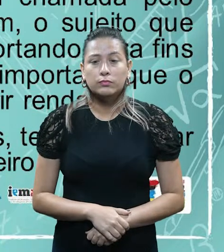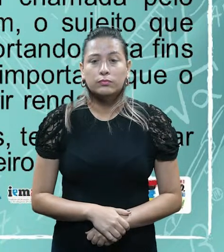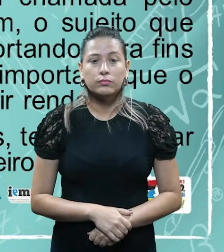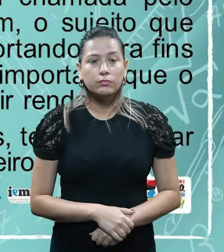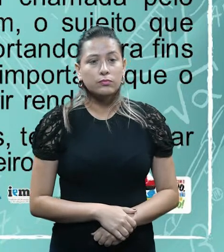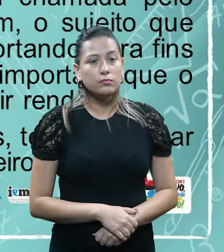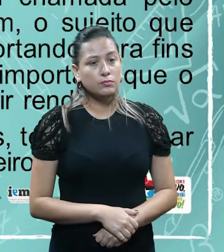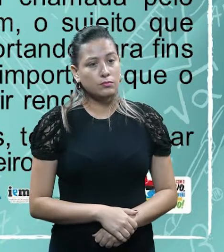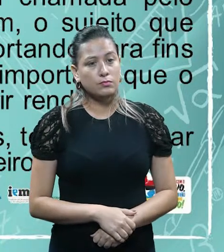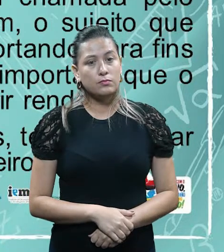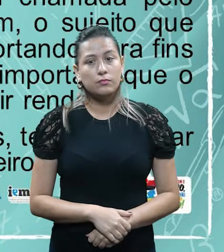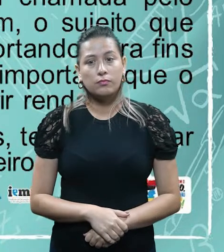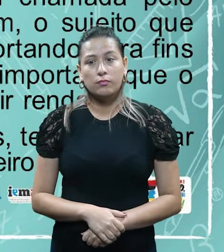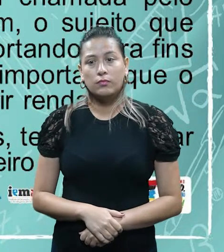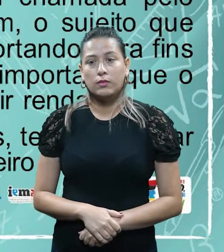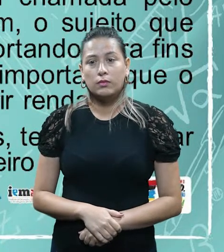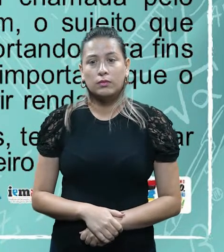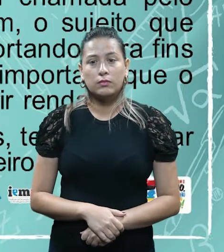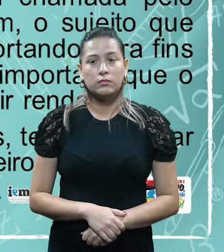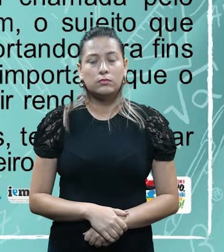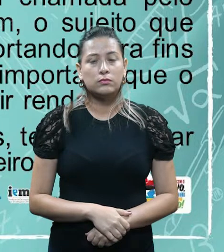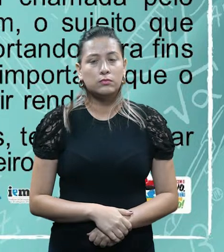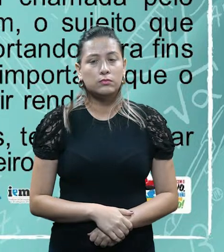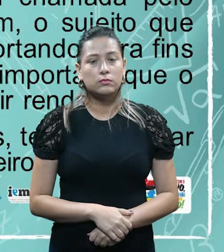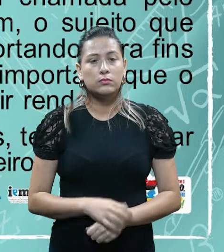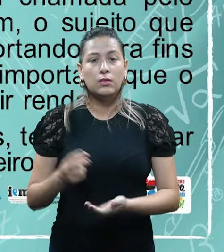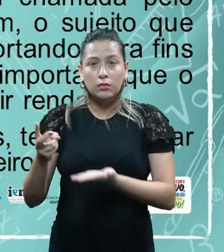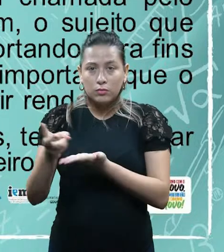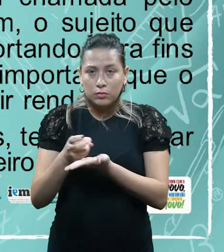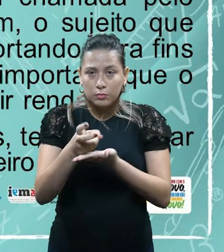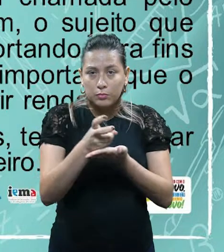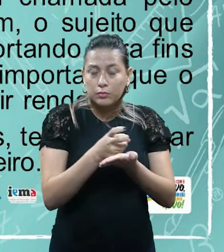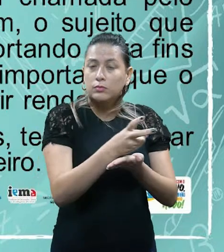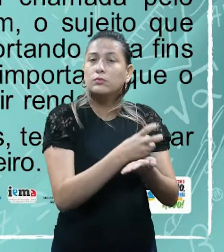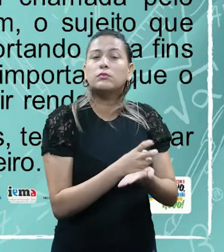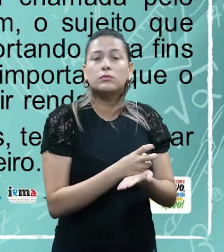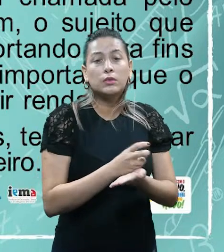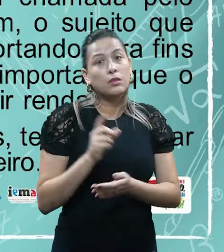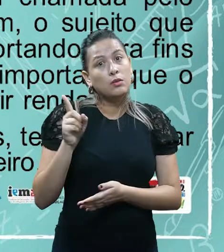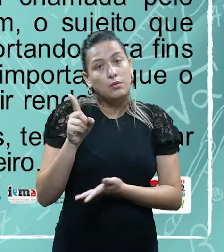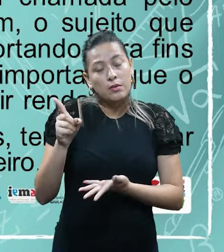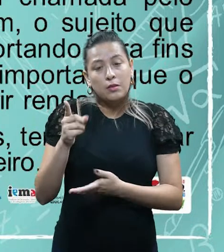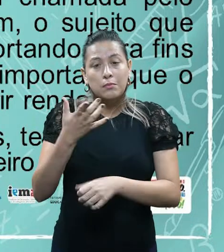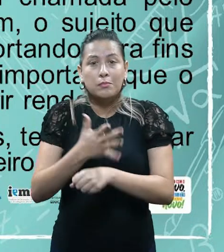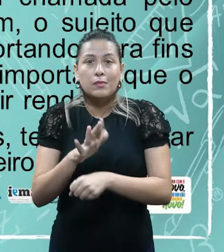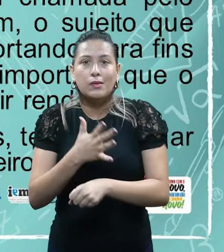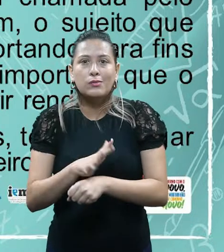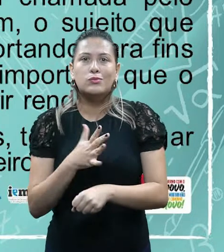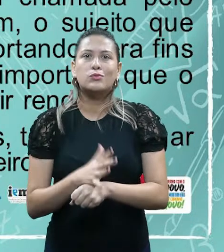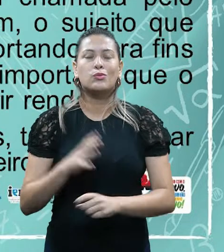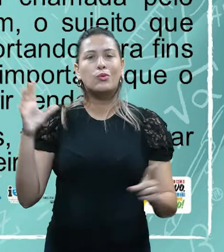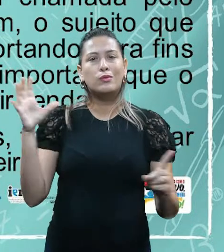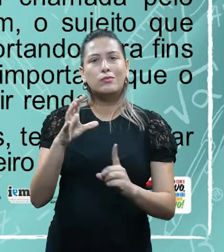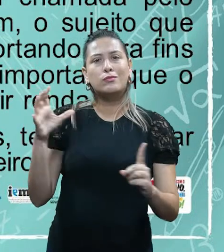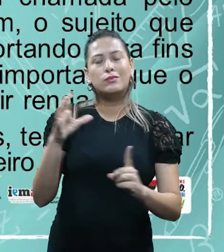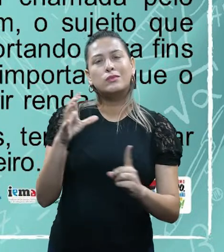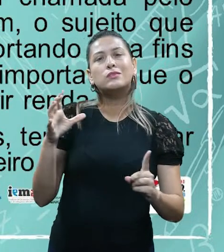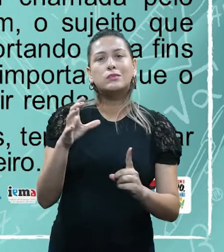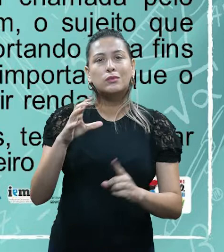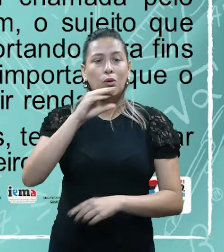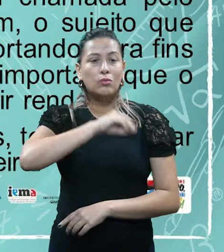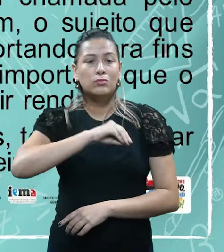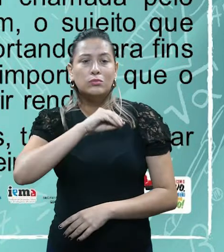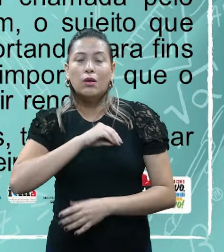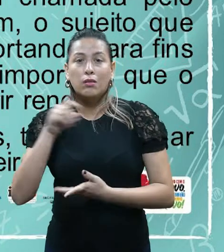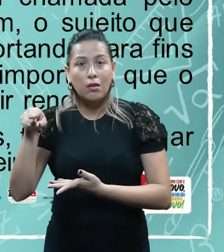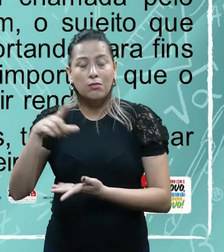elas podem ser objeto de tributação. Se ele praticou o fato gerador que é alferir renda, é, então, de fato, ele